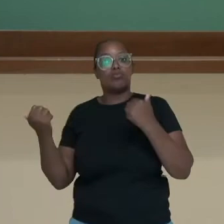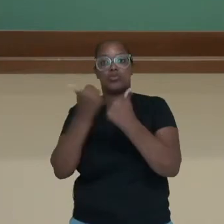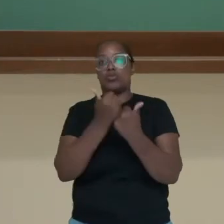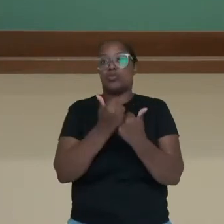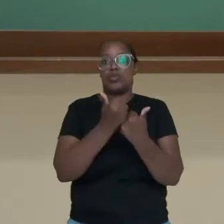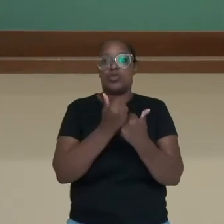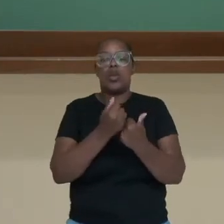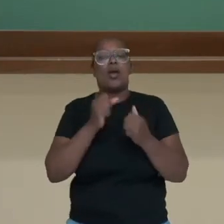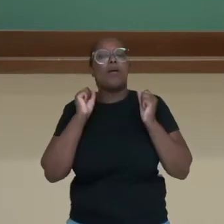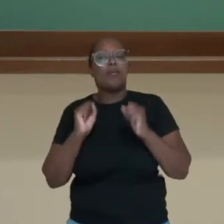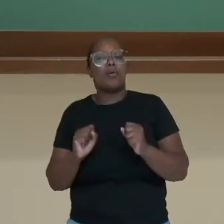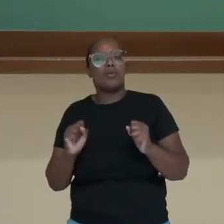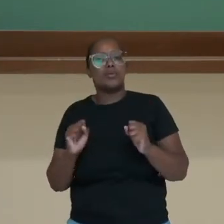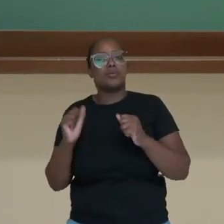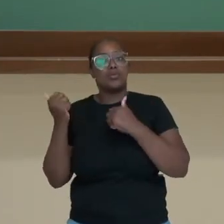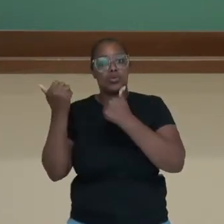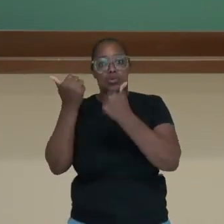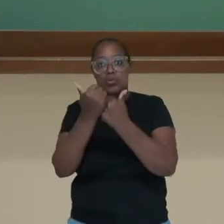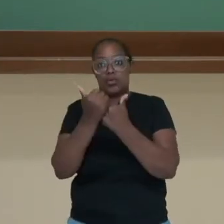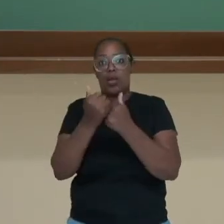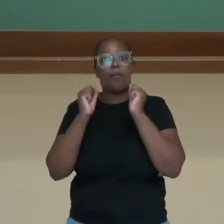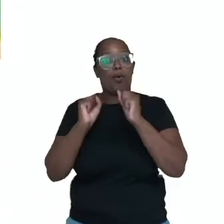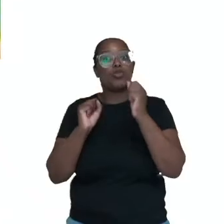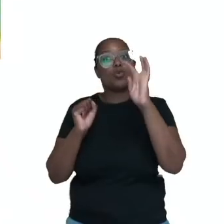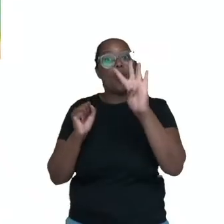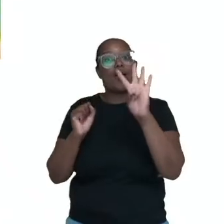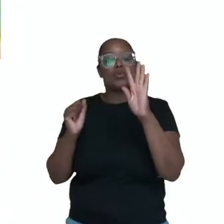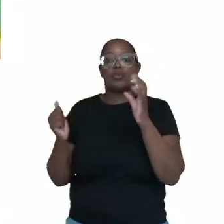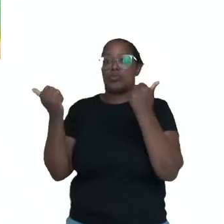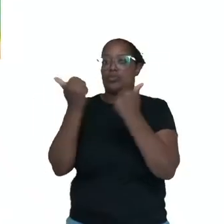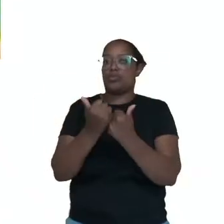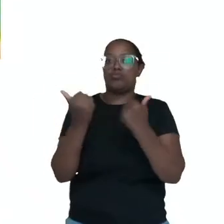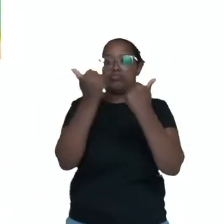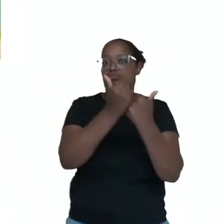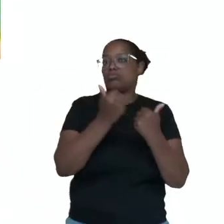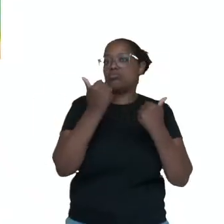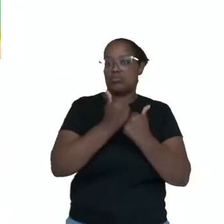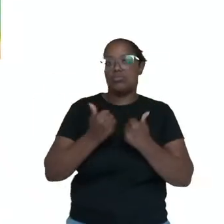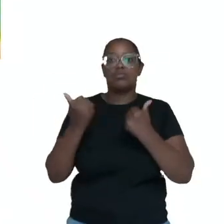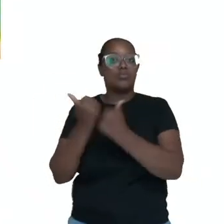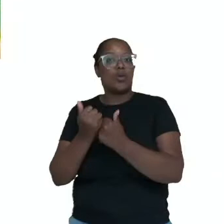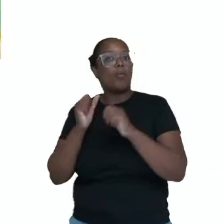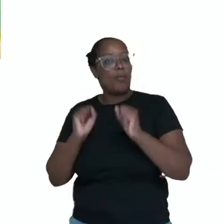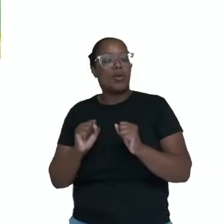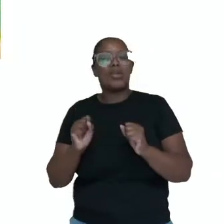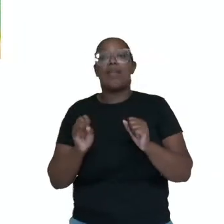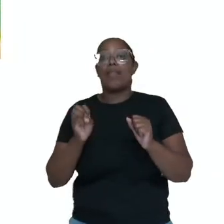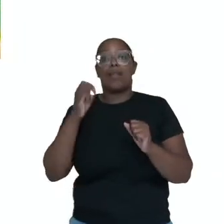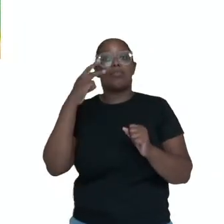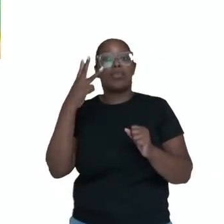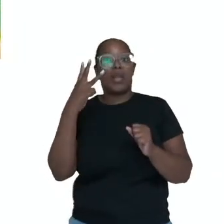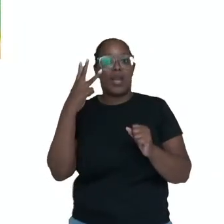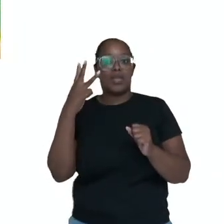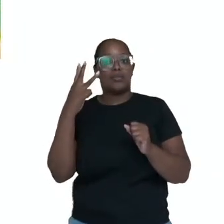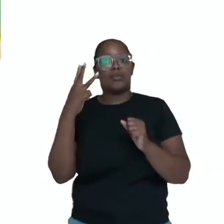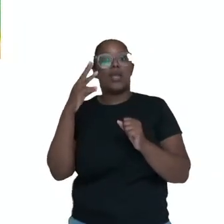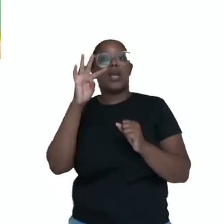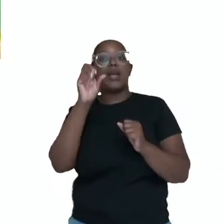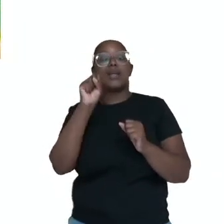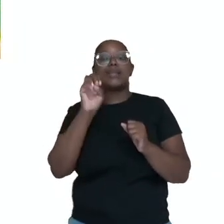permitido somente quatro substituições. O jogo ele tem três setes ou vinte